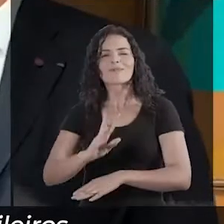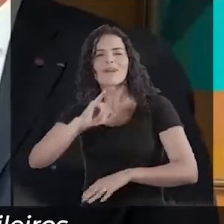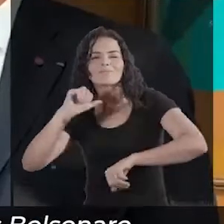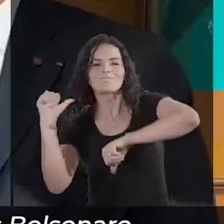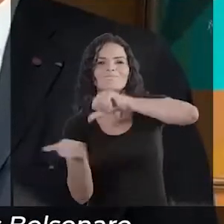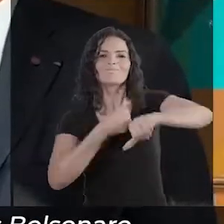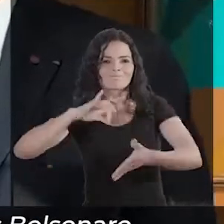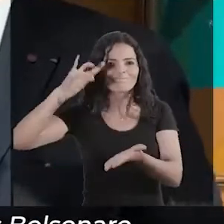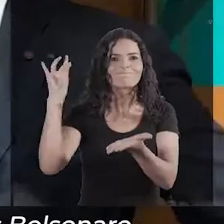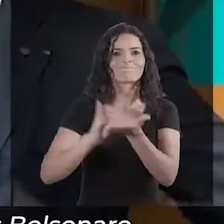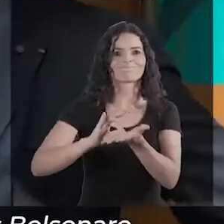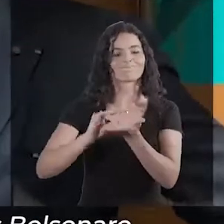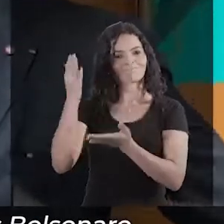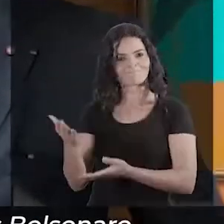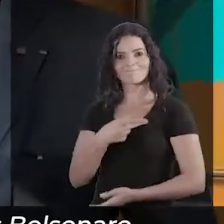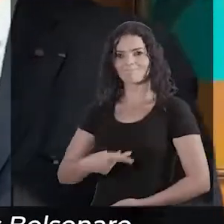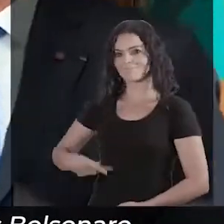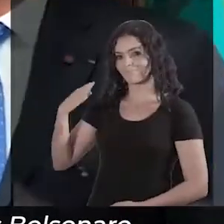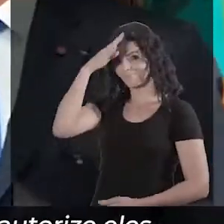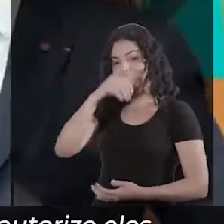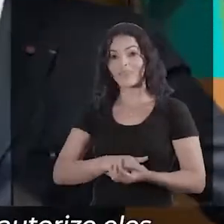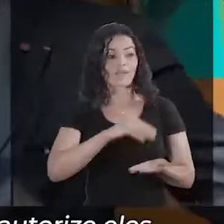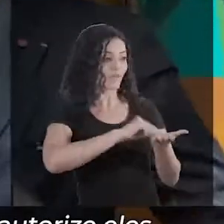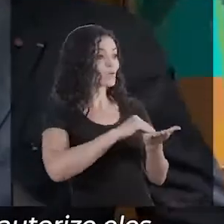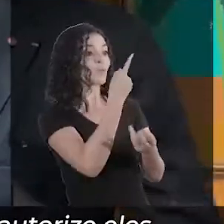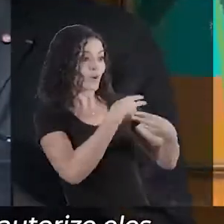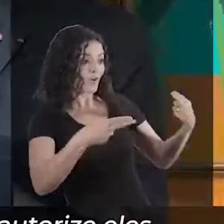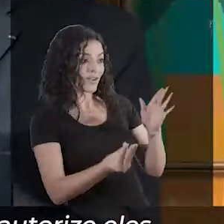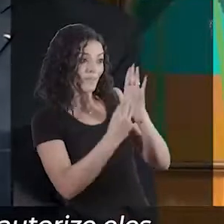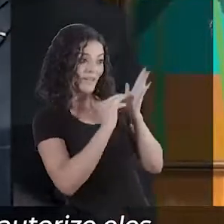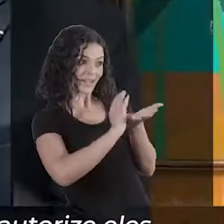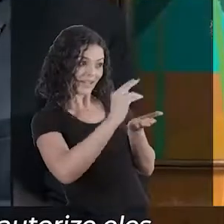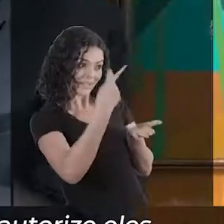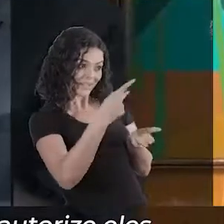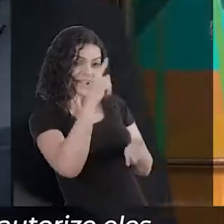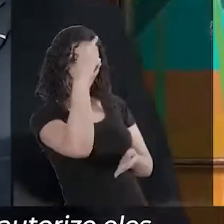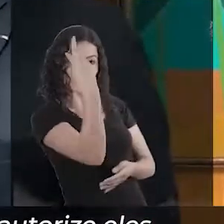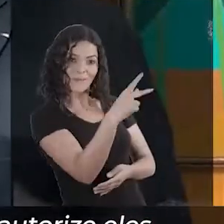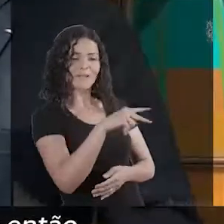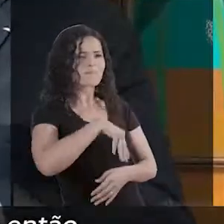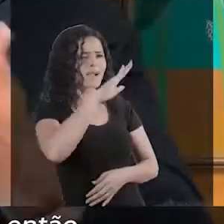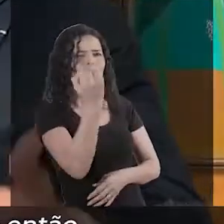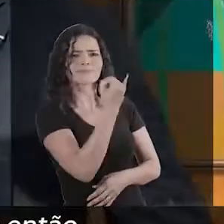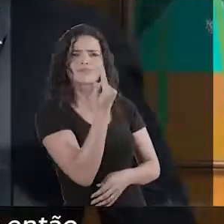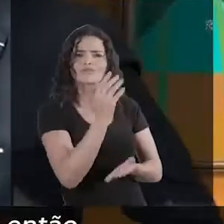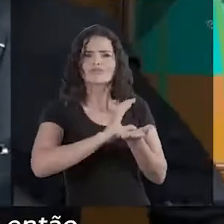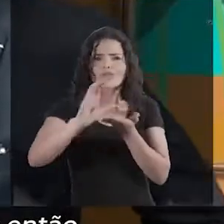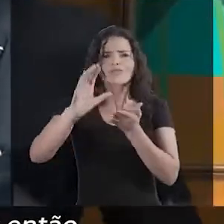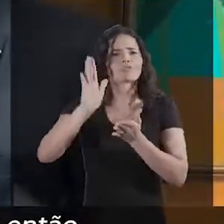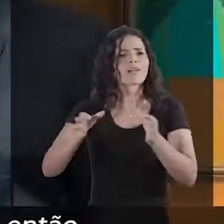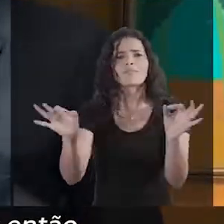brasileiros e a palavra do nosso presidente, Jair Messias Bolsonaro. Só faltou uma coisa, que é a emenda de bancada, a autoria dele. O mais importante